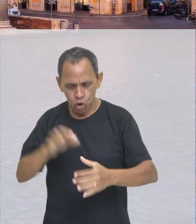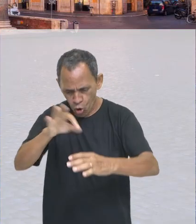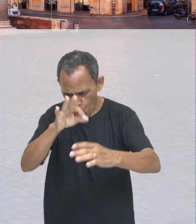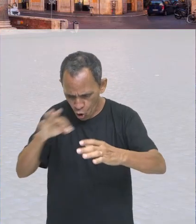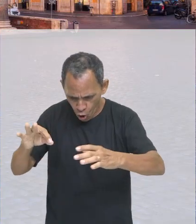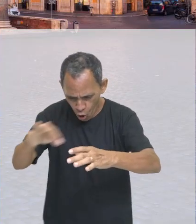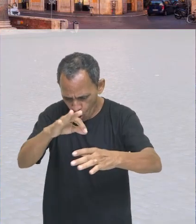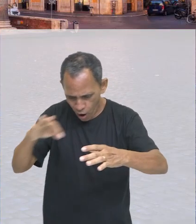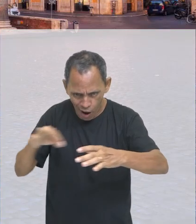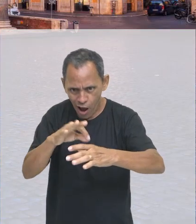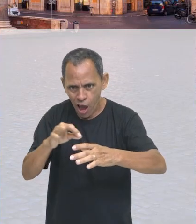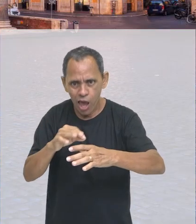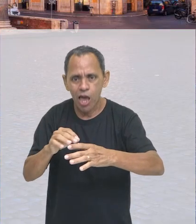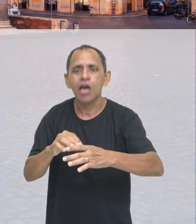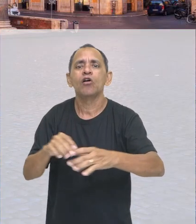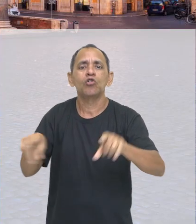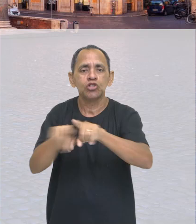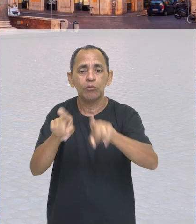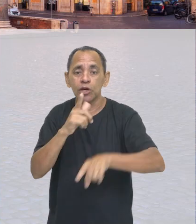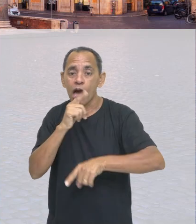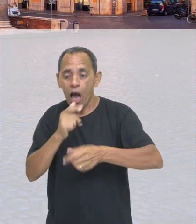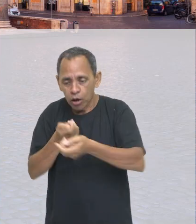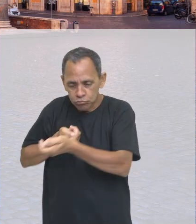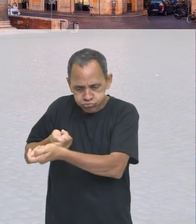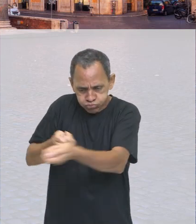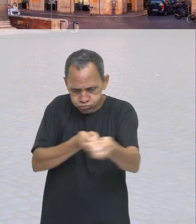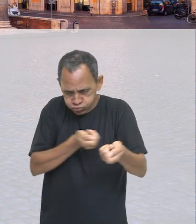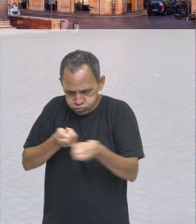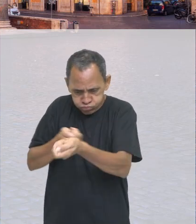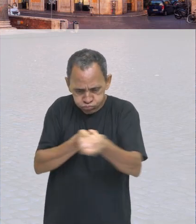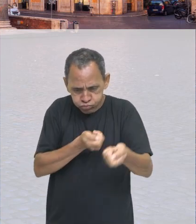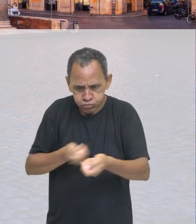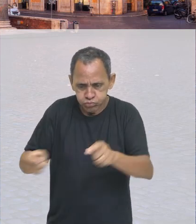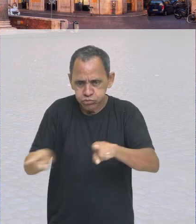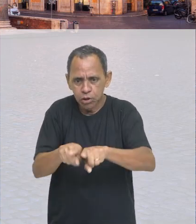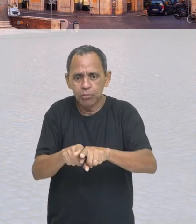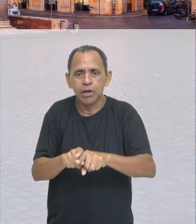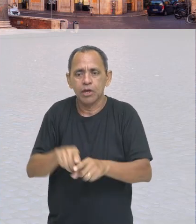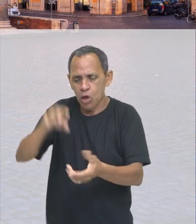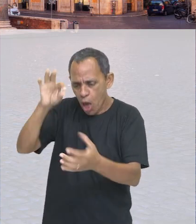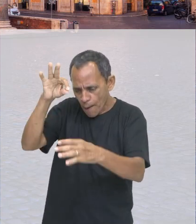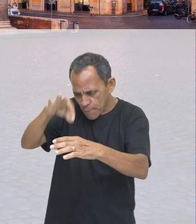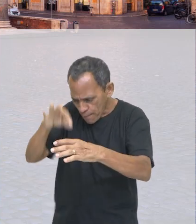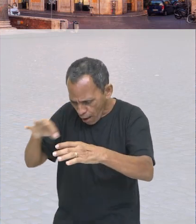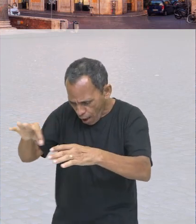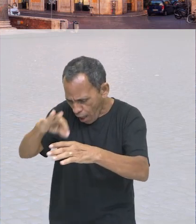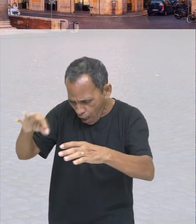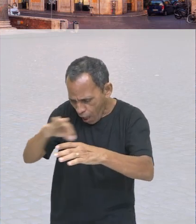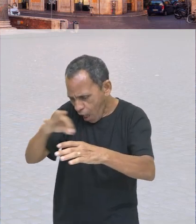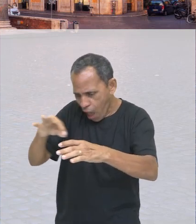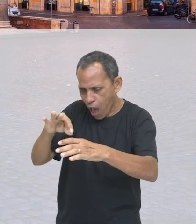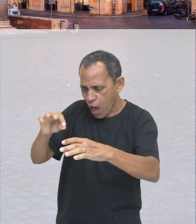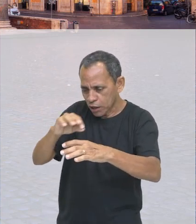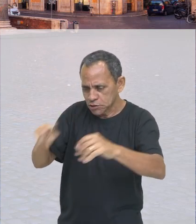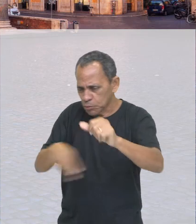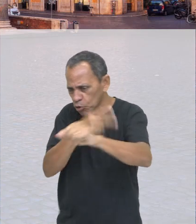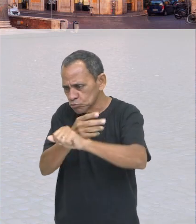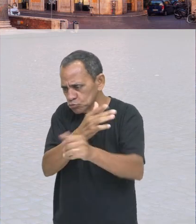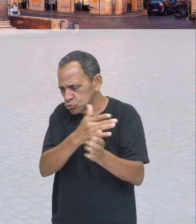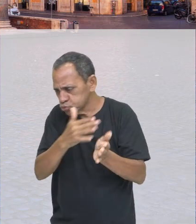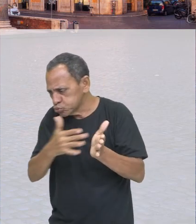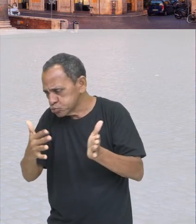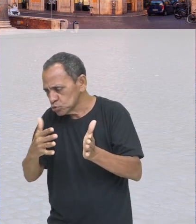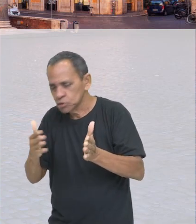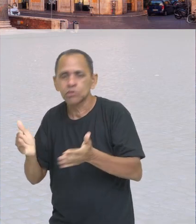É justamente o processo de você plantar e para poder colher. E a irrigação é o quê? Só é o sistema que você